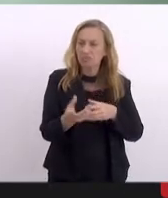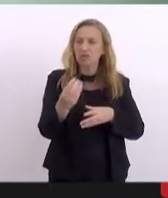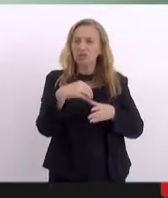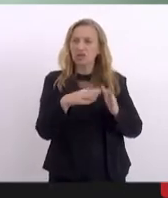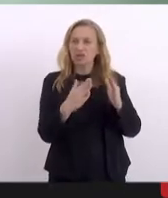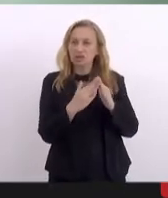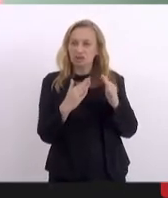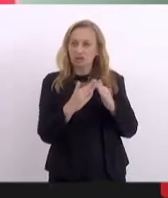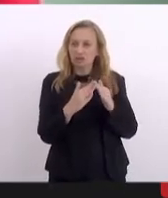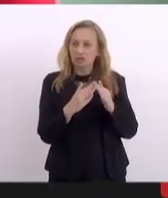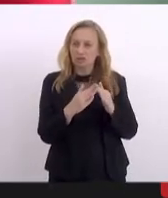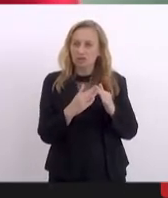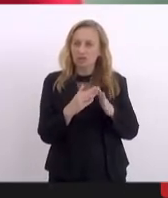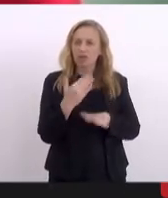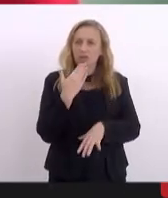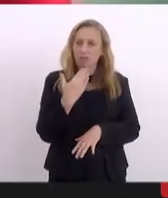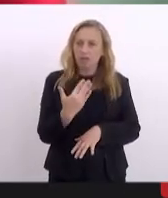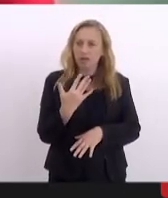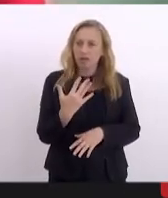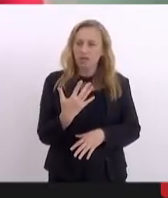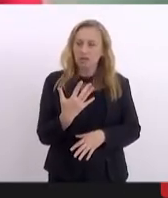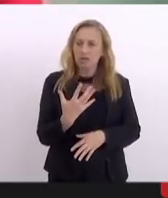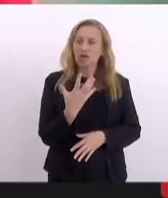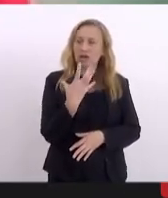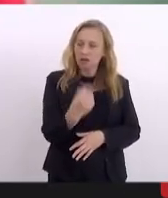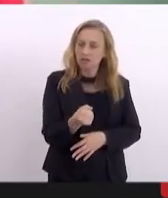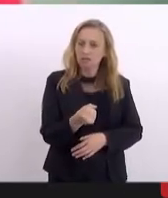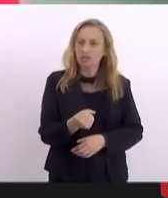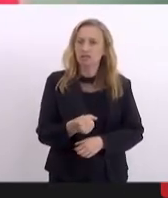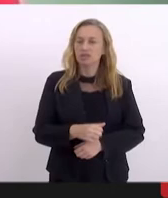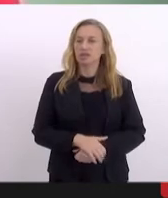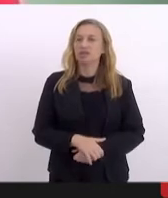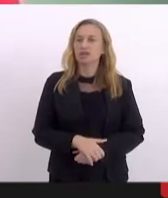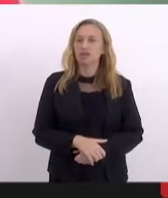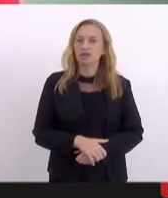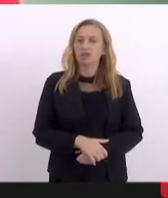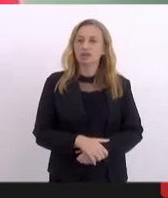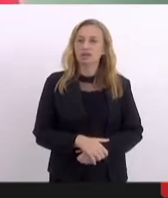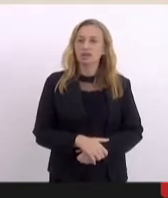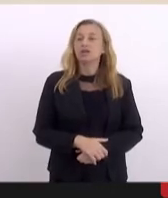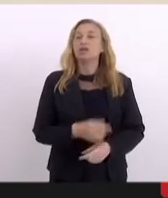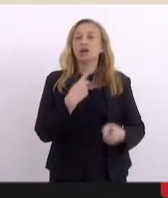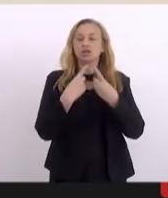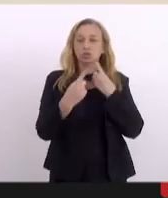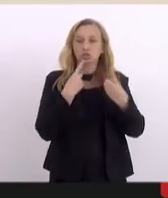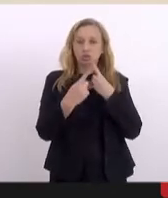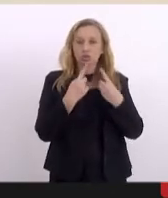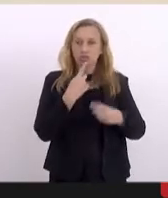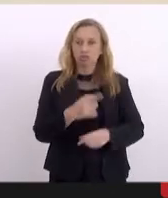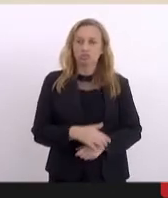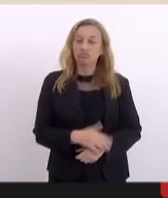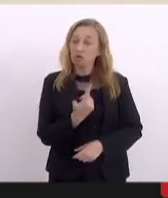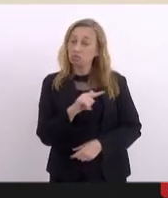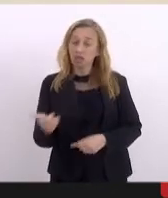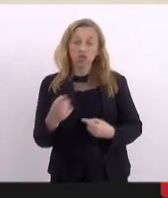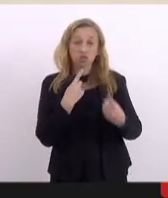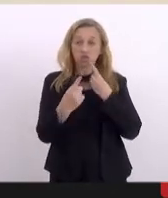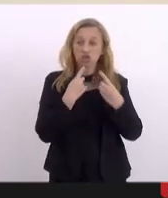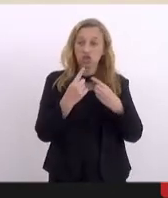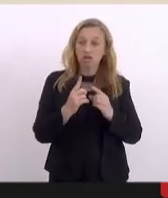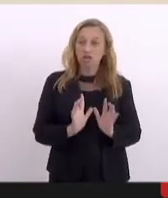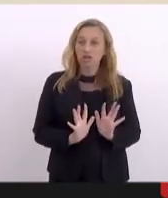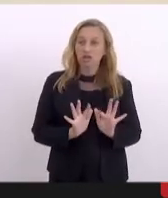legislativa, opino pelo parecer favorável. Em discussão, não havendo quem queira